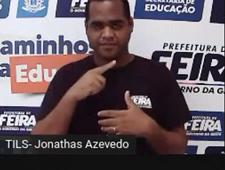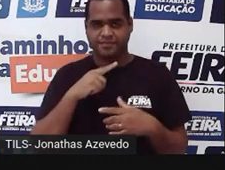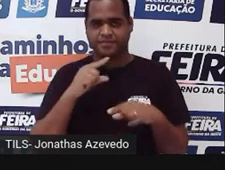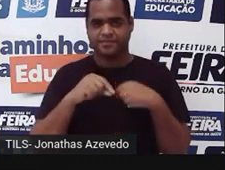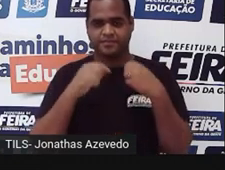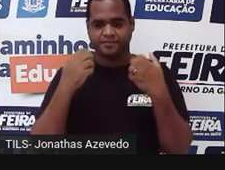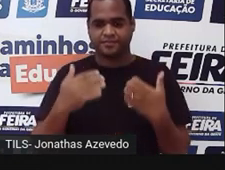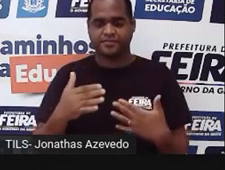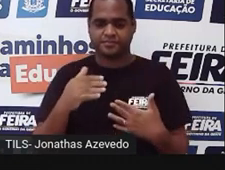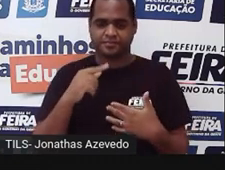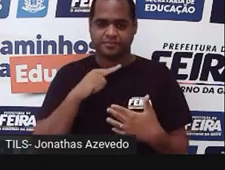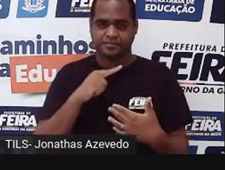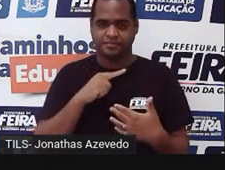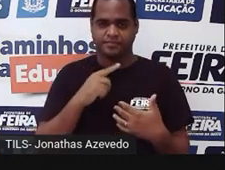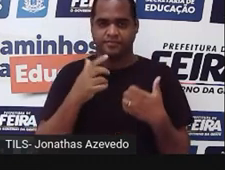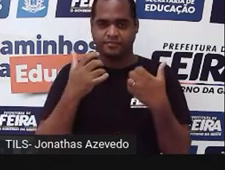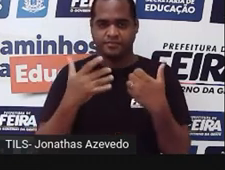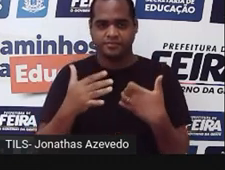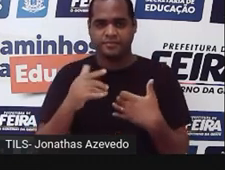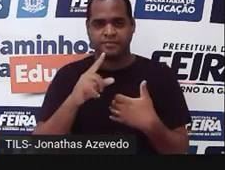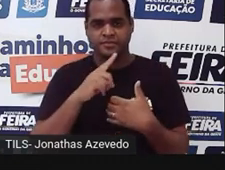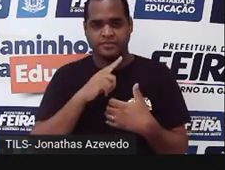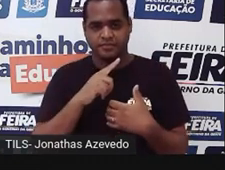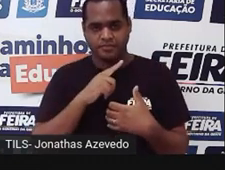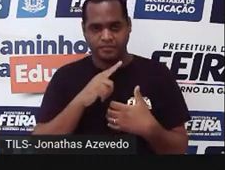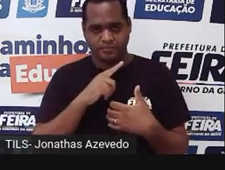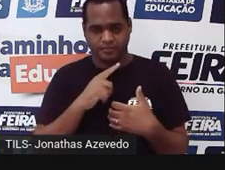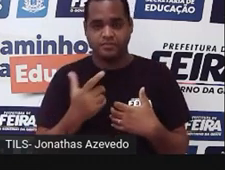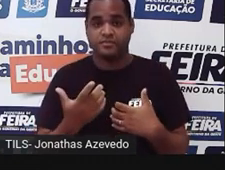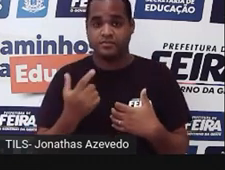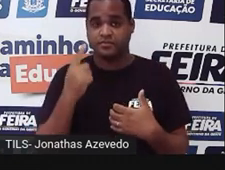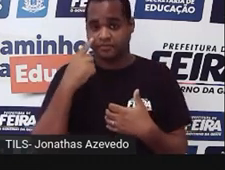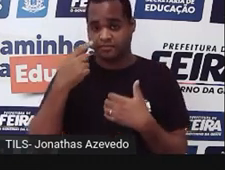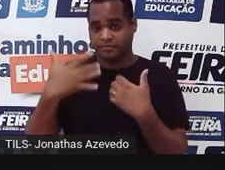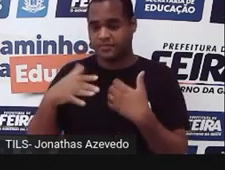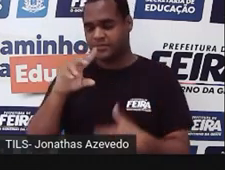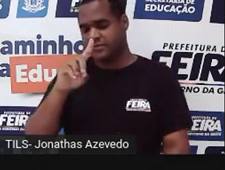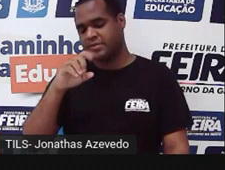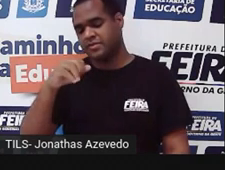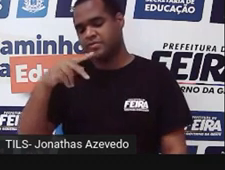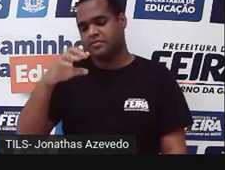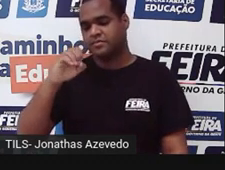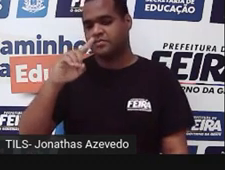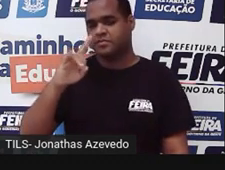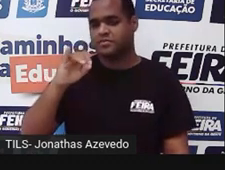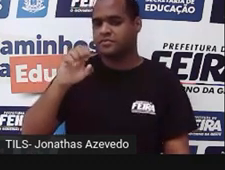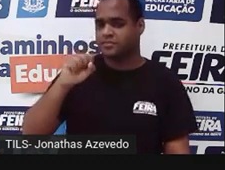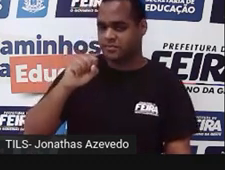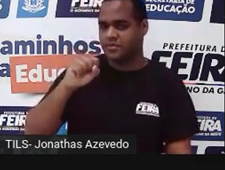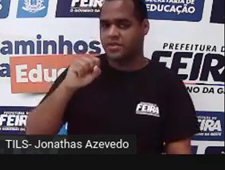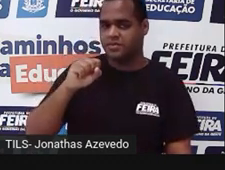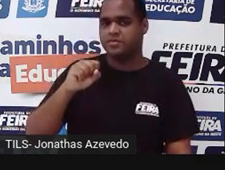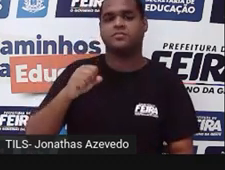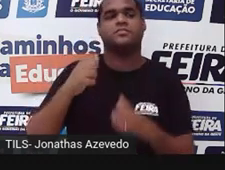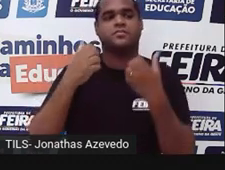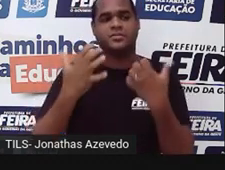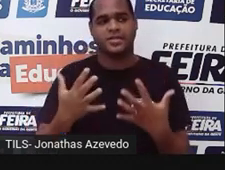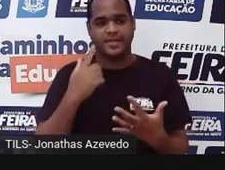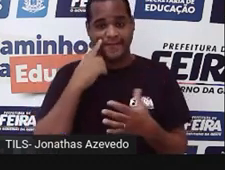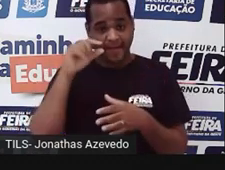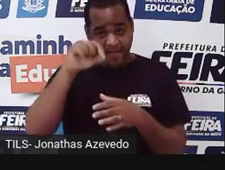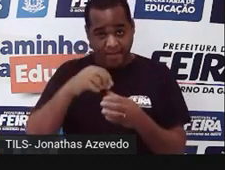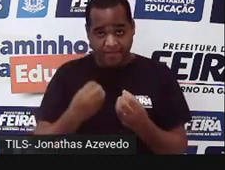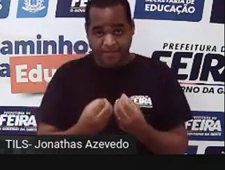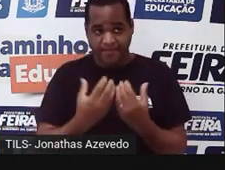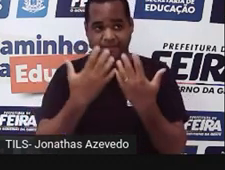é haploide. Quando ela está na fase do esporófito, é a fase diploide. No caso das briófitas, o gametófito